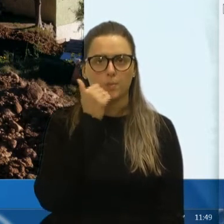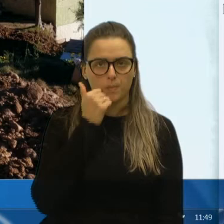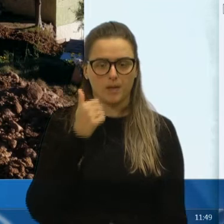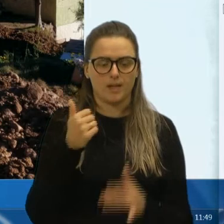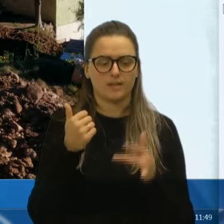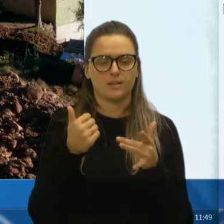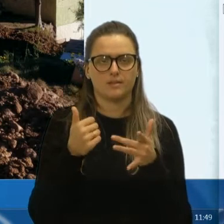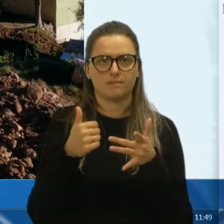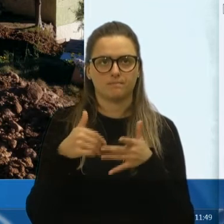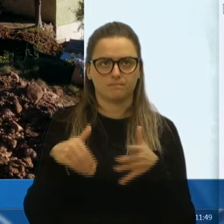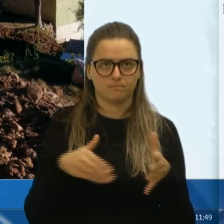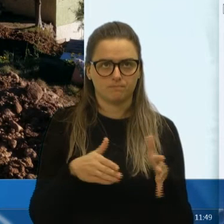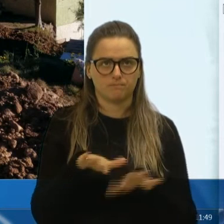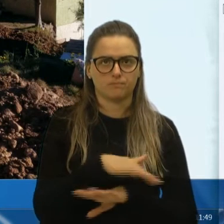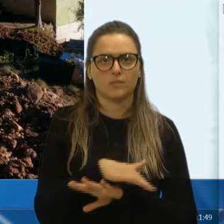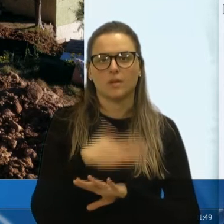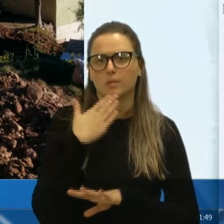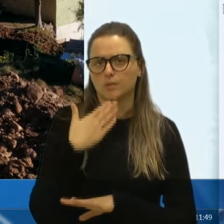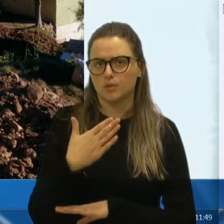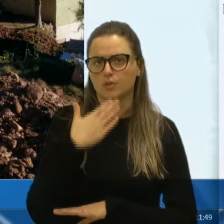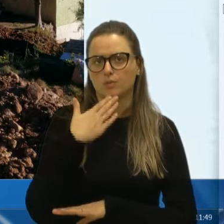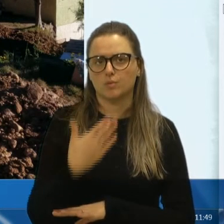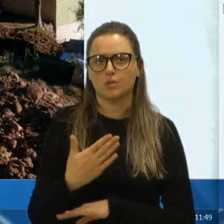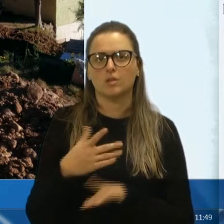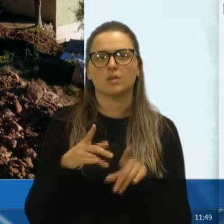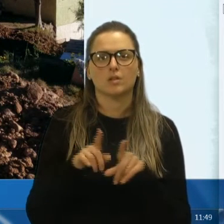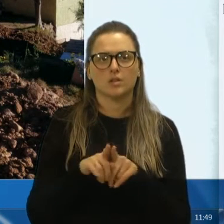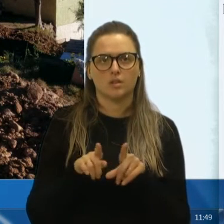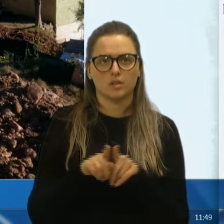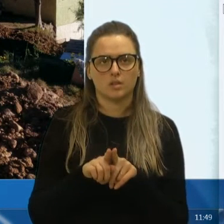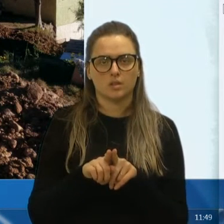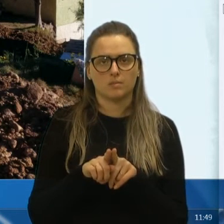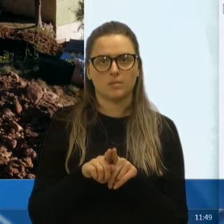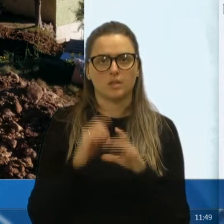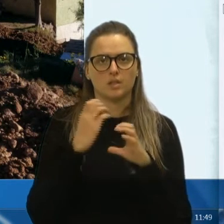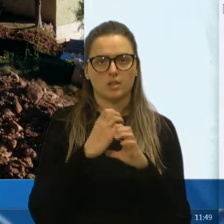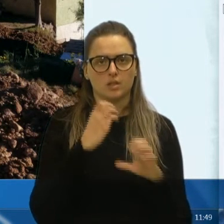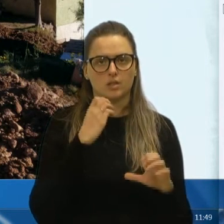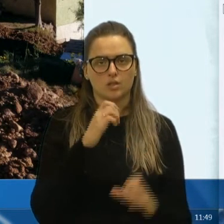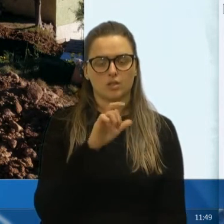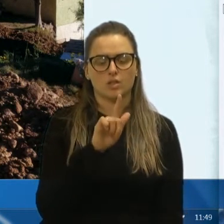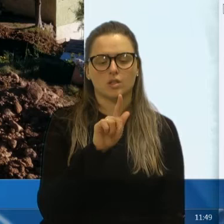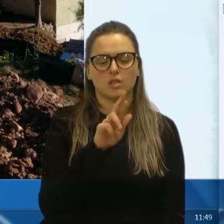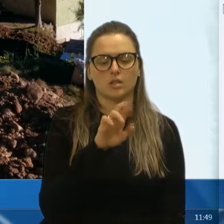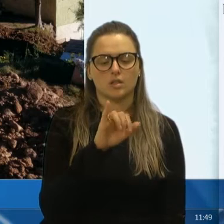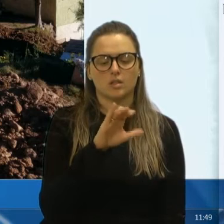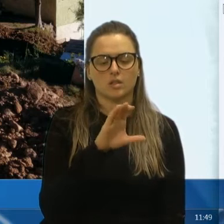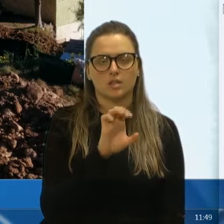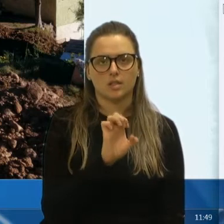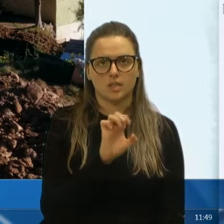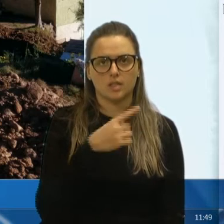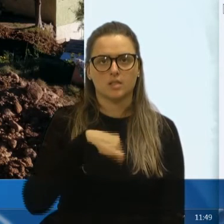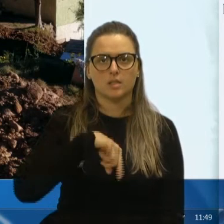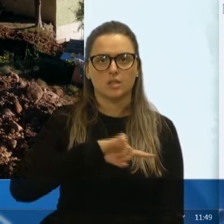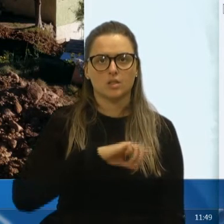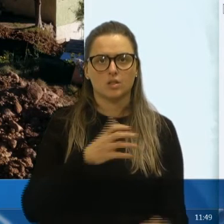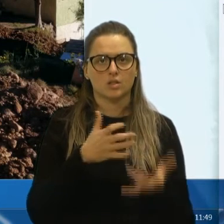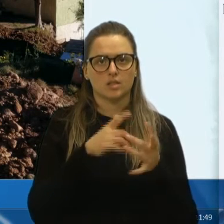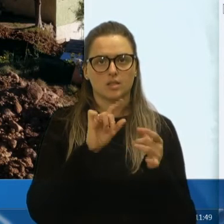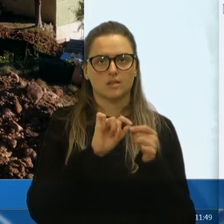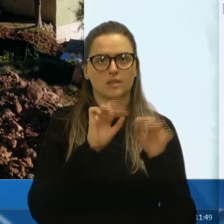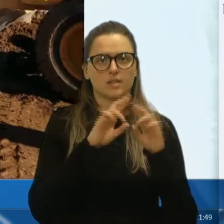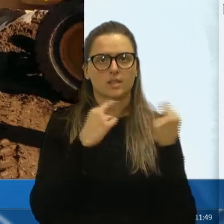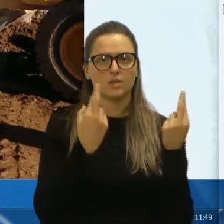a gente foi acompanhando de perto, cobrando, inclusive, a engenheira Grace, muitas vezes, nós queríamos fazer reuniões lá na